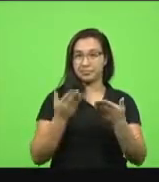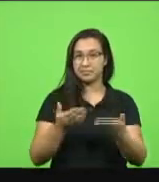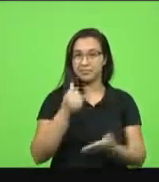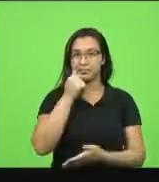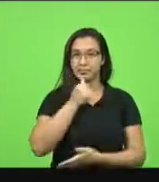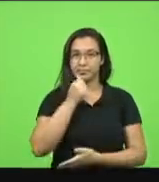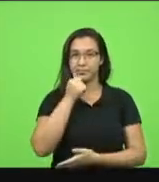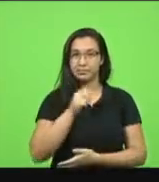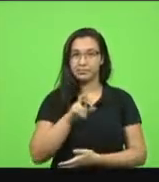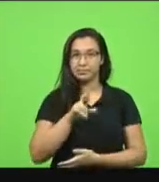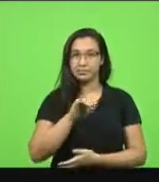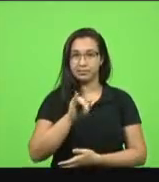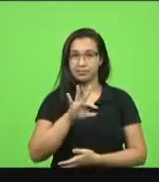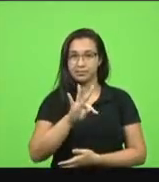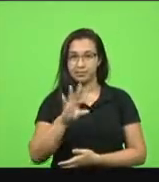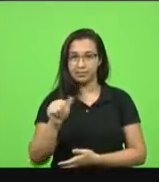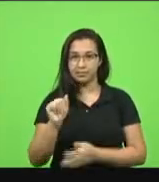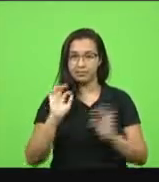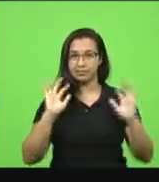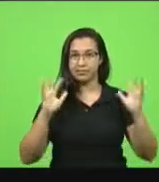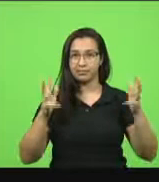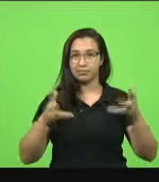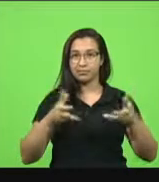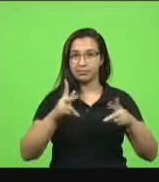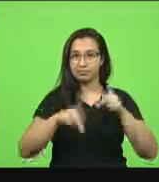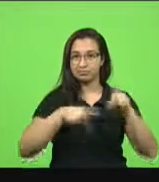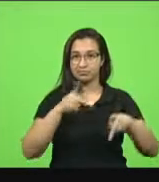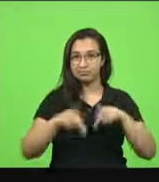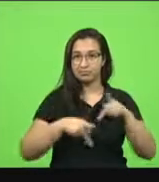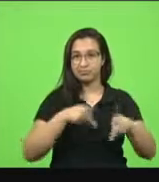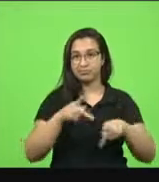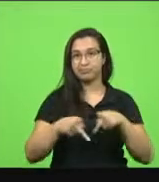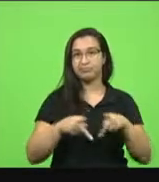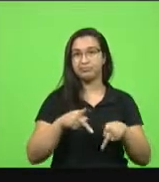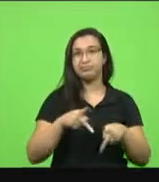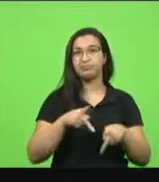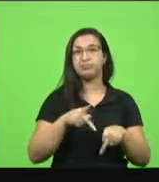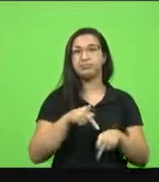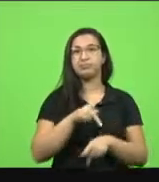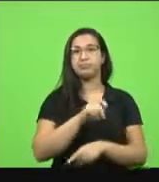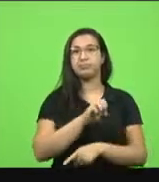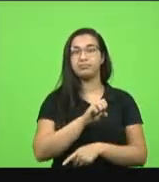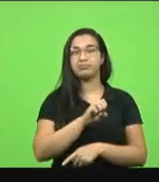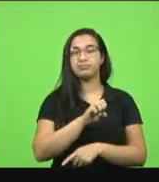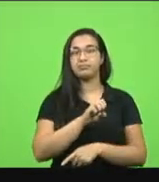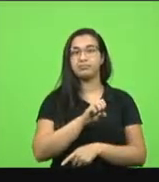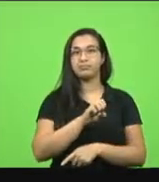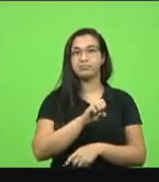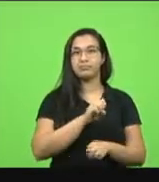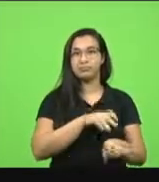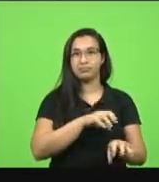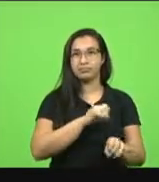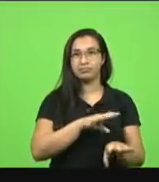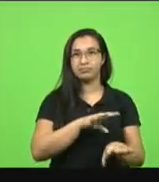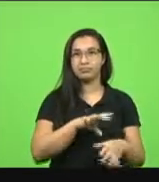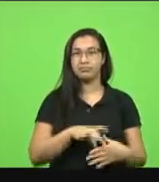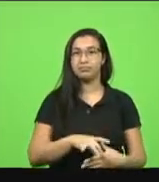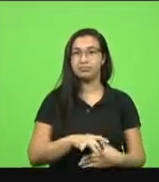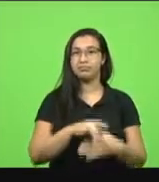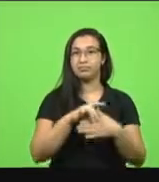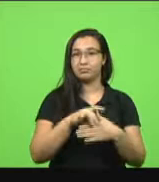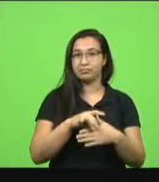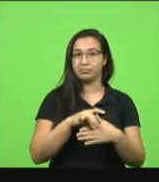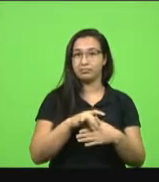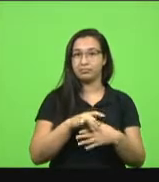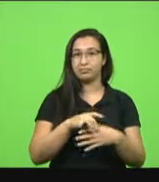coordena o Fórum Popular de Educação e também representando a Universidade Federal de Santa Catarina. E, por